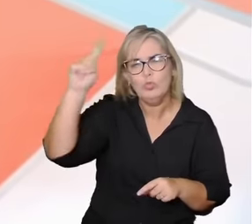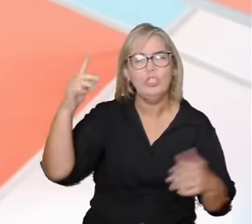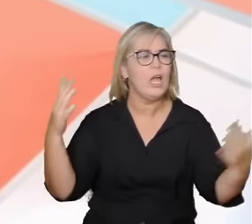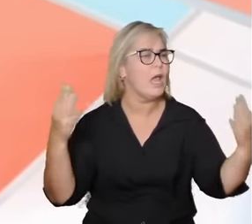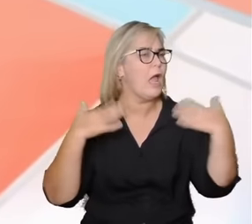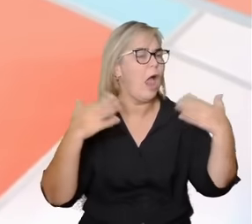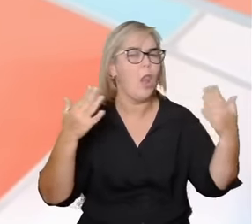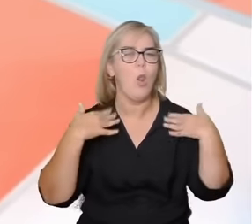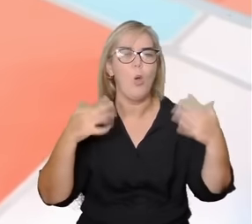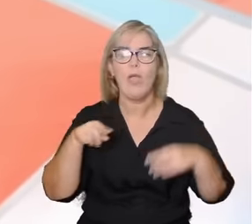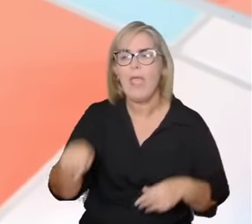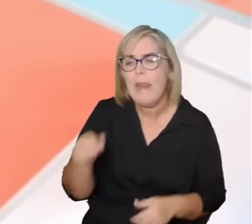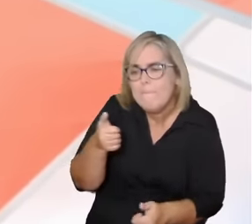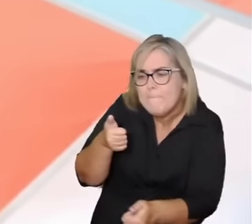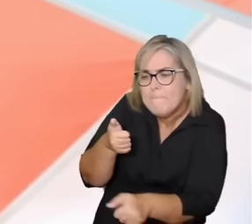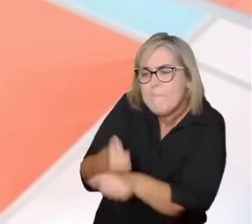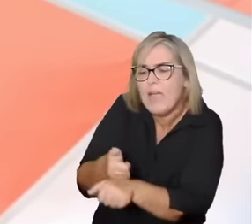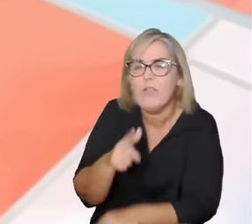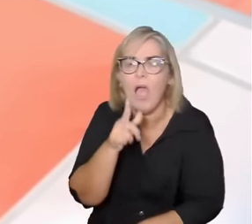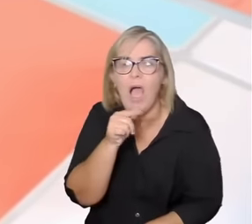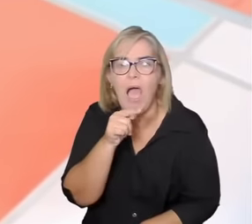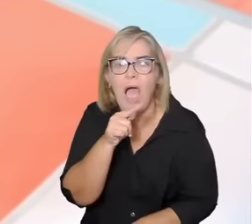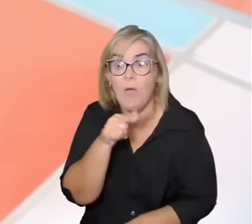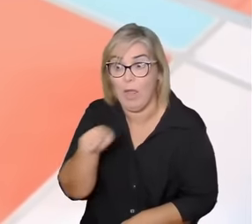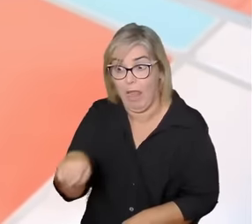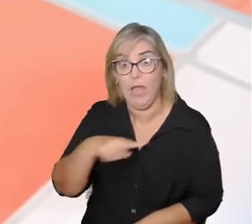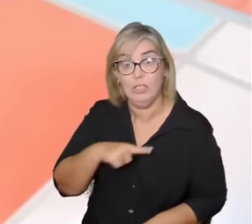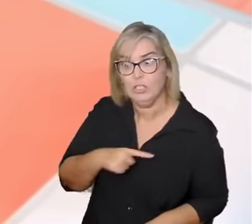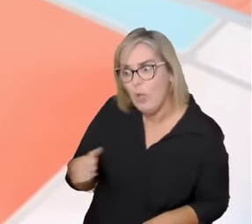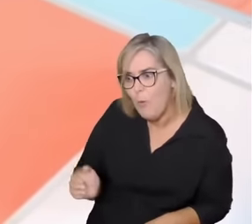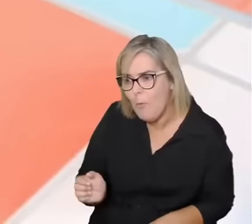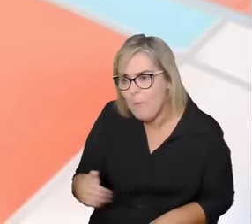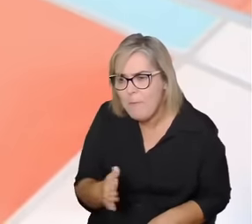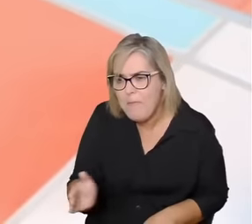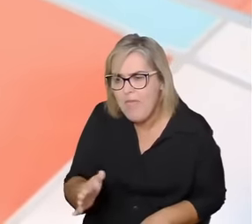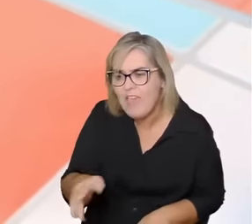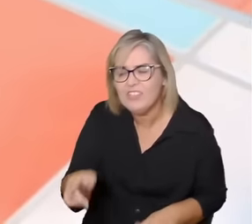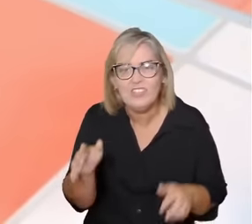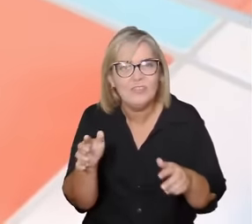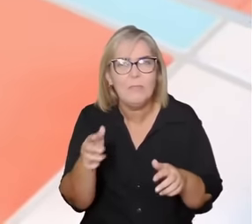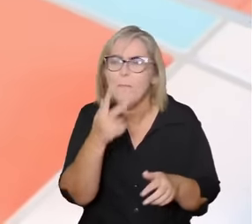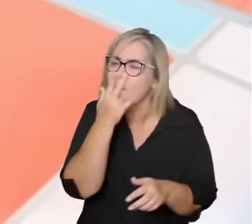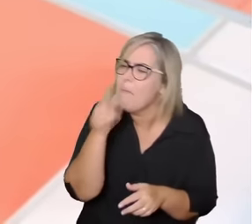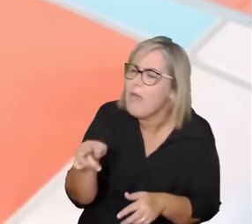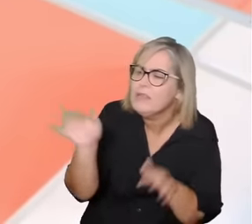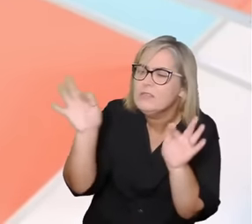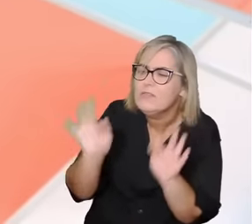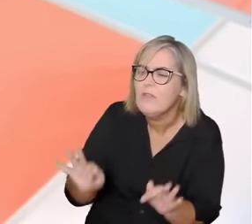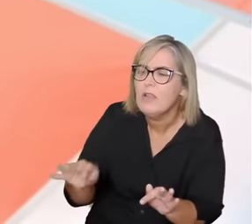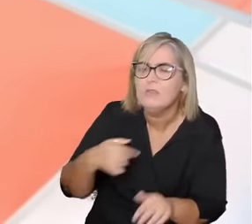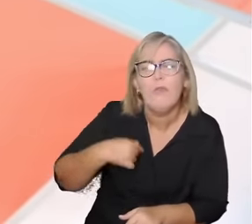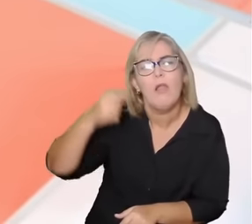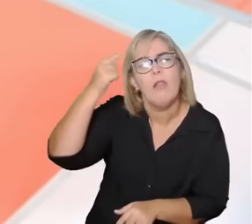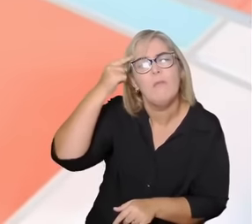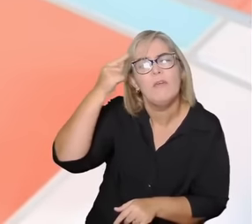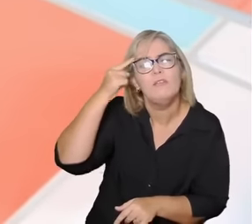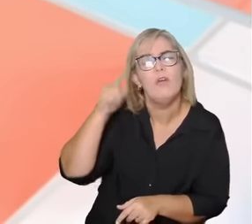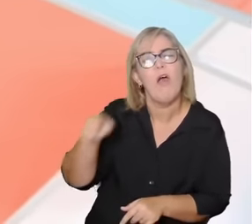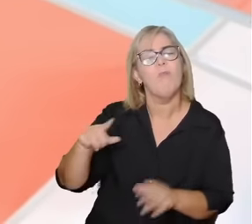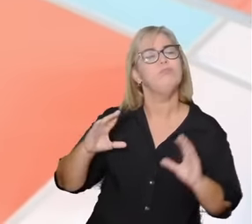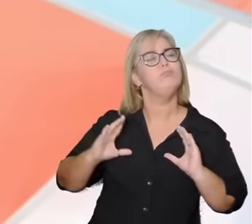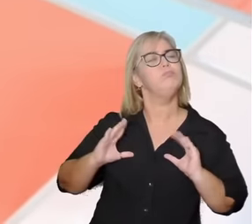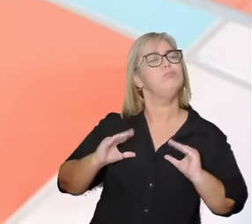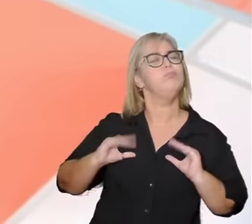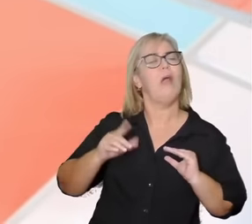lá viu um peixe que parecia muito feliz e pensou consigo mesmo que ele deveria estar bem confortável no frescor